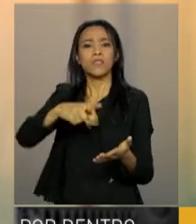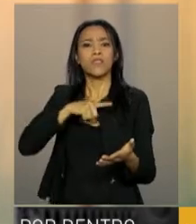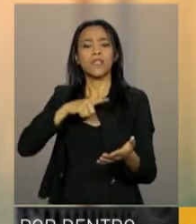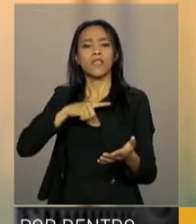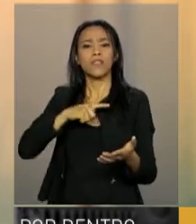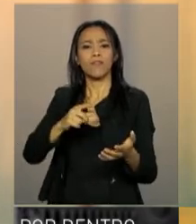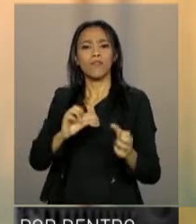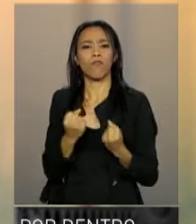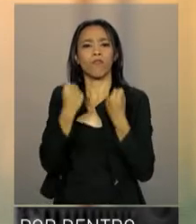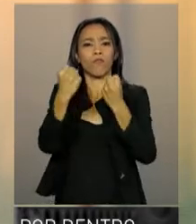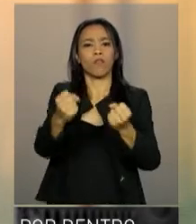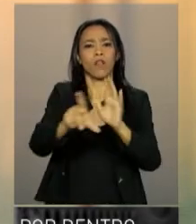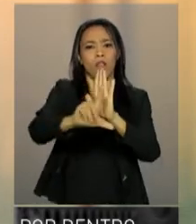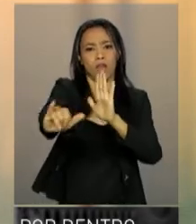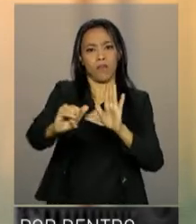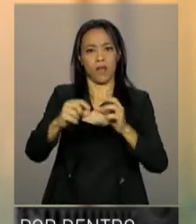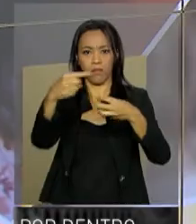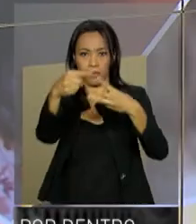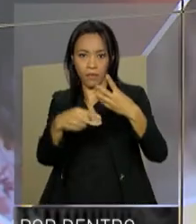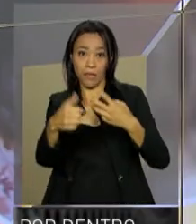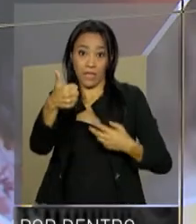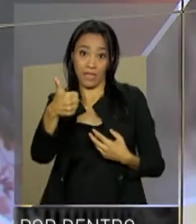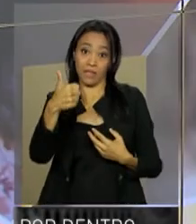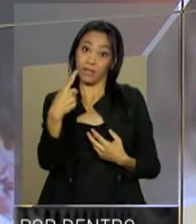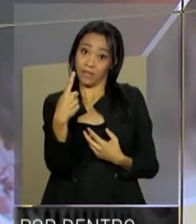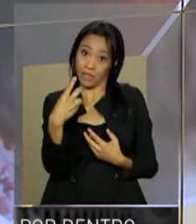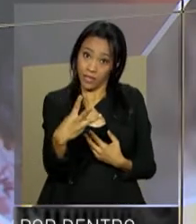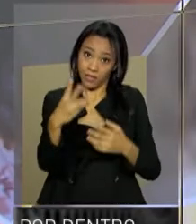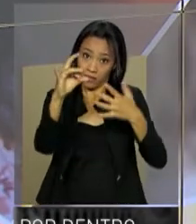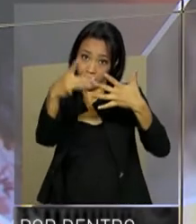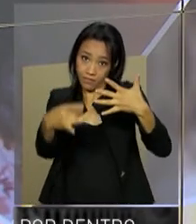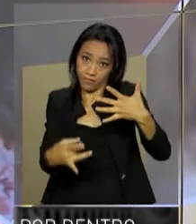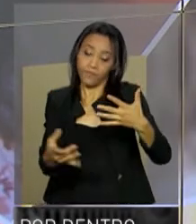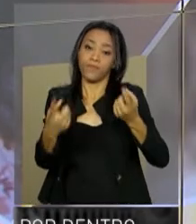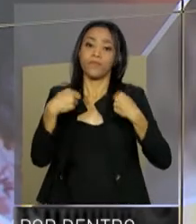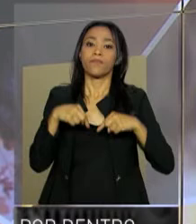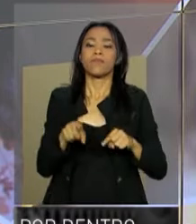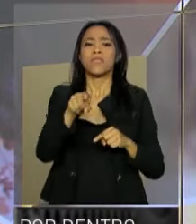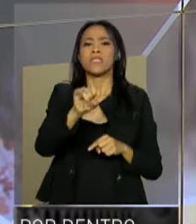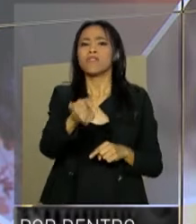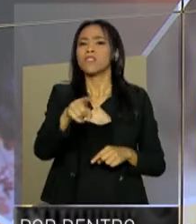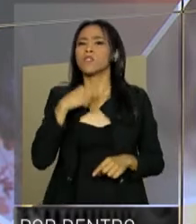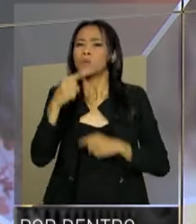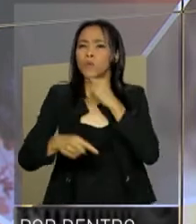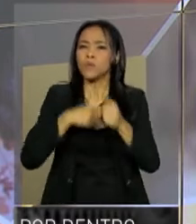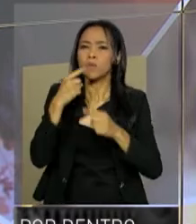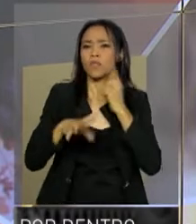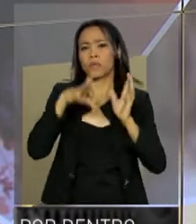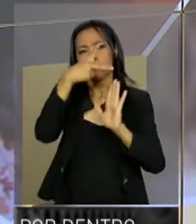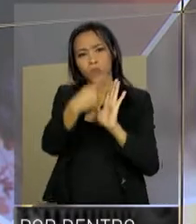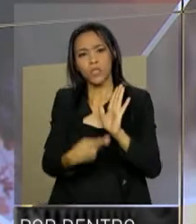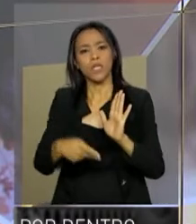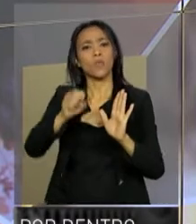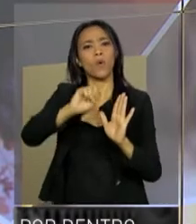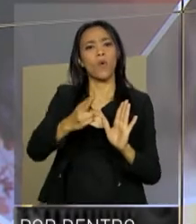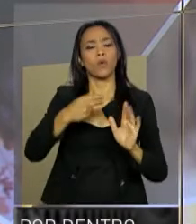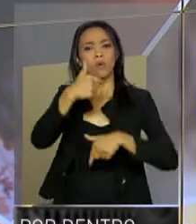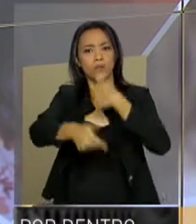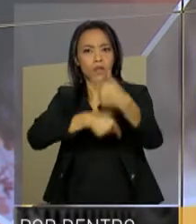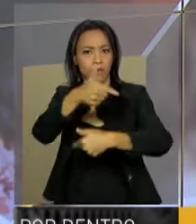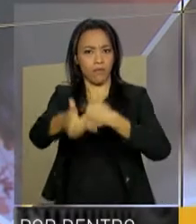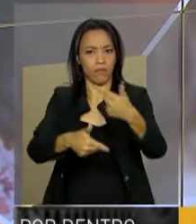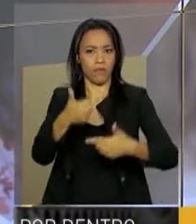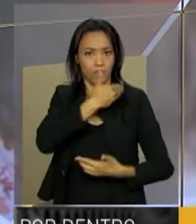13 itens específicos. E se você tem dúvidas sobre algum projeto ou ação do governo, de qualquer